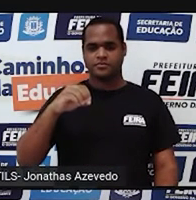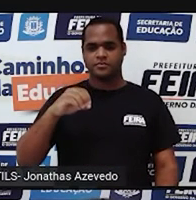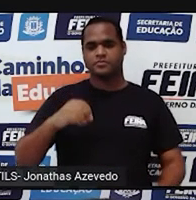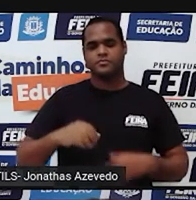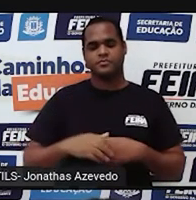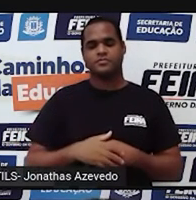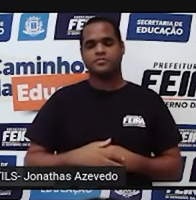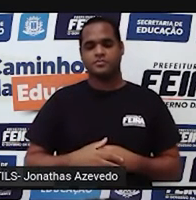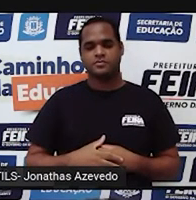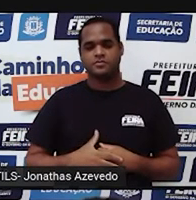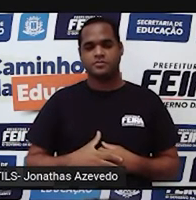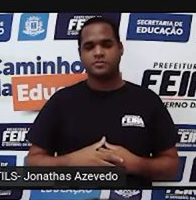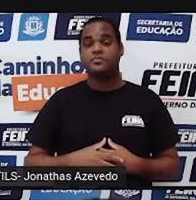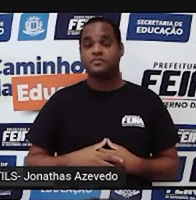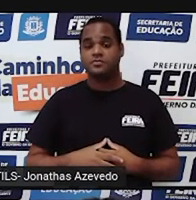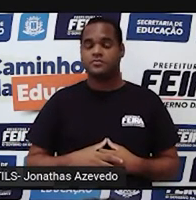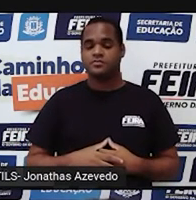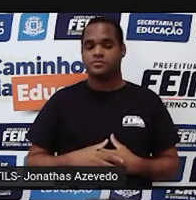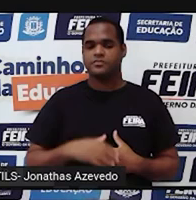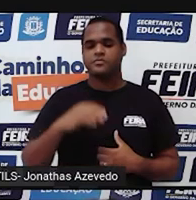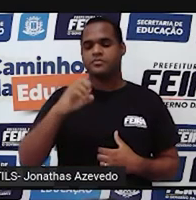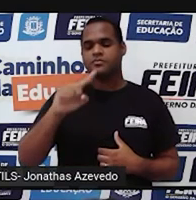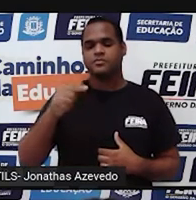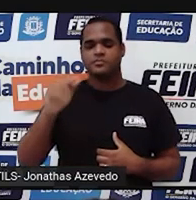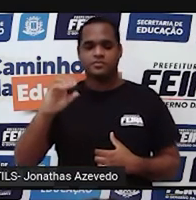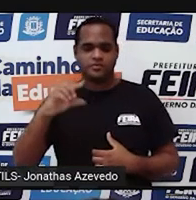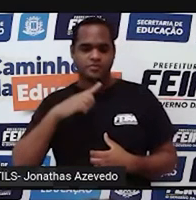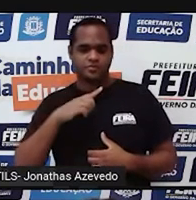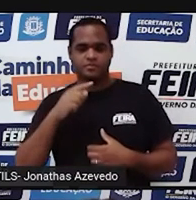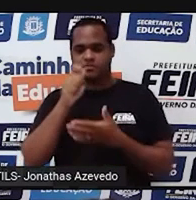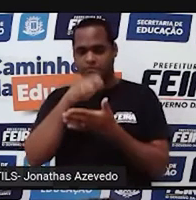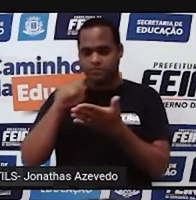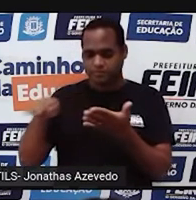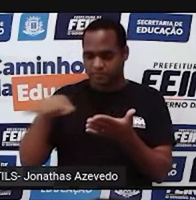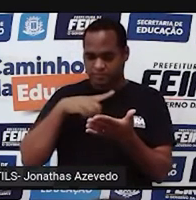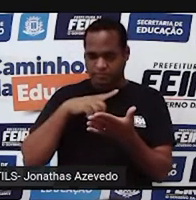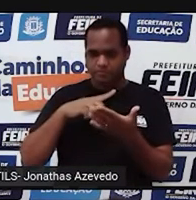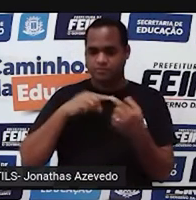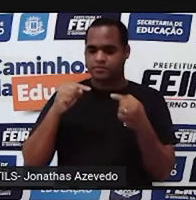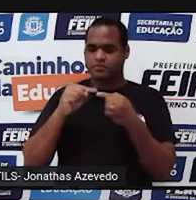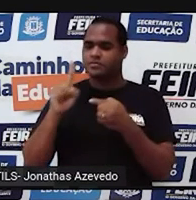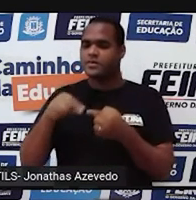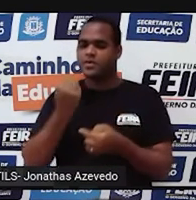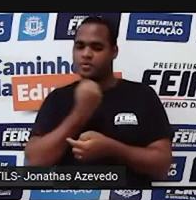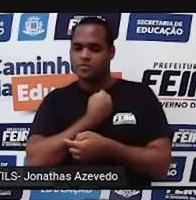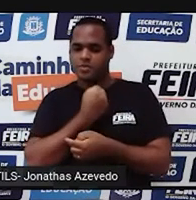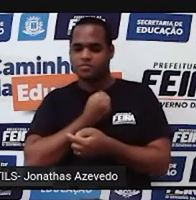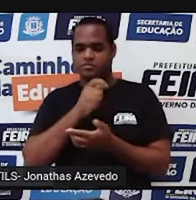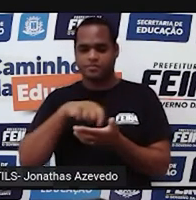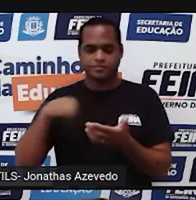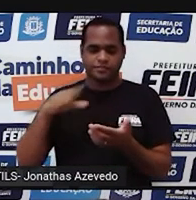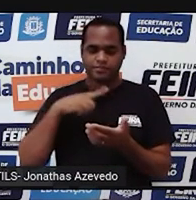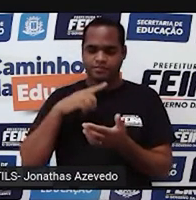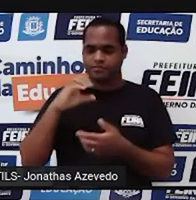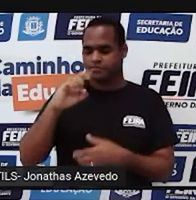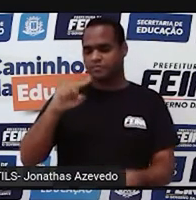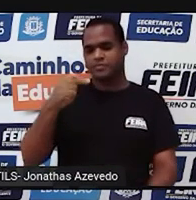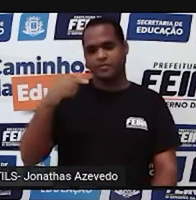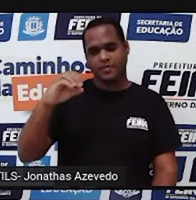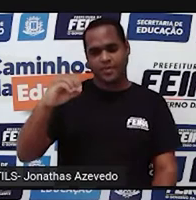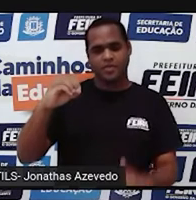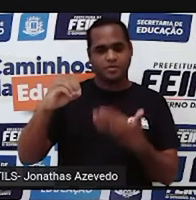é a forma, né? Está escrita aí. É um número escrito na forma decimal.